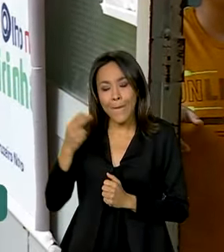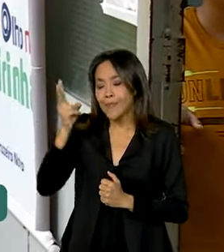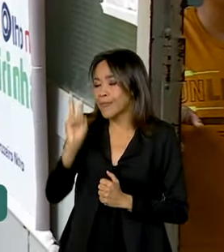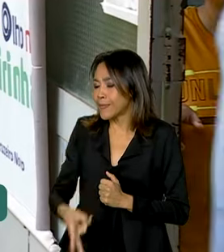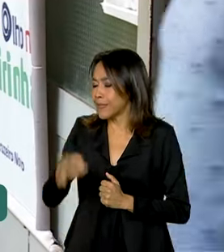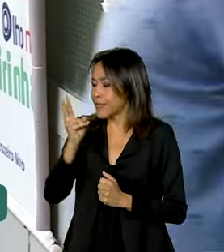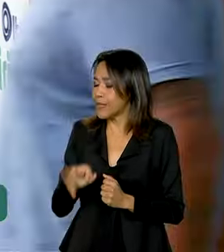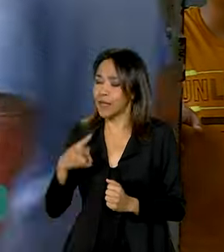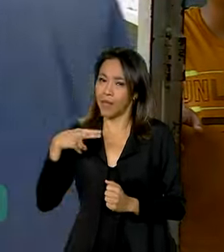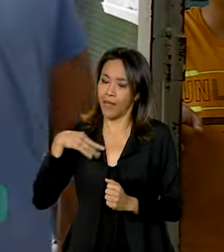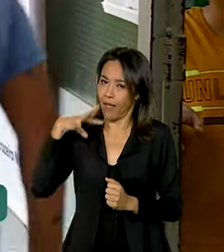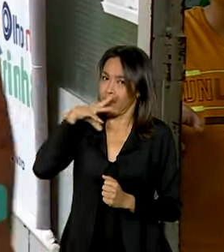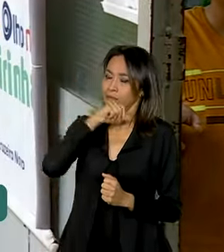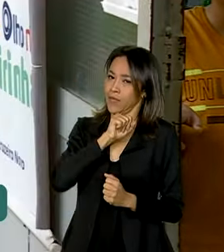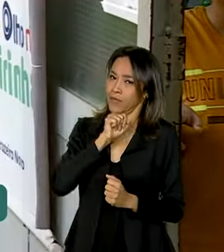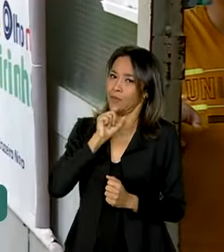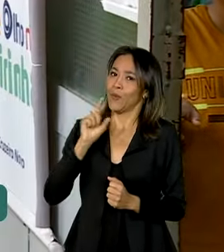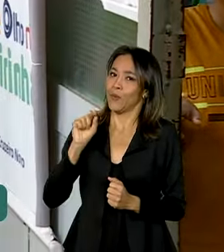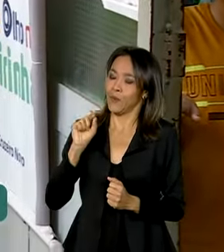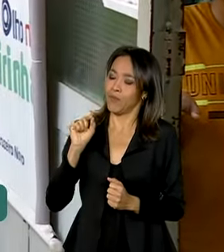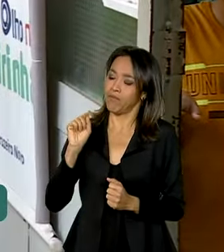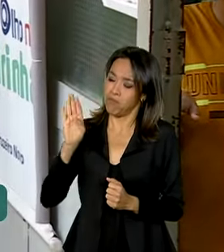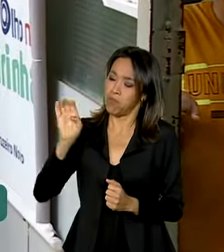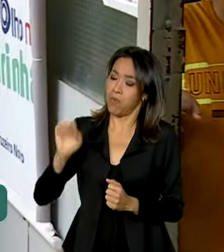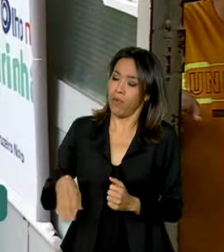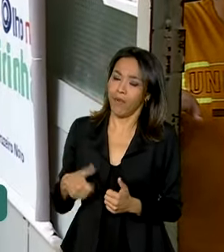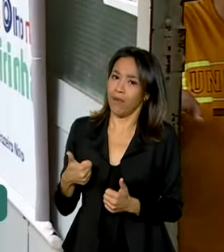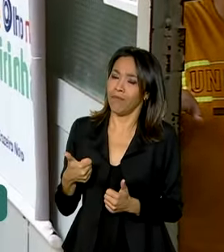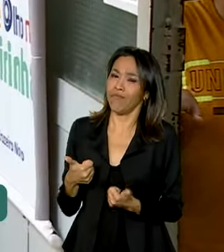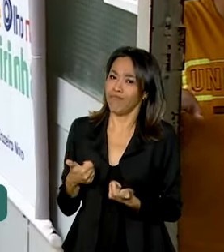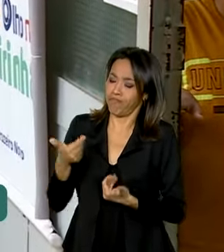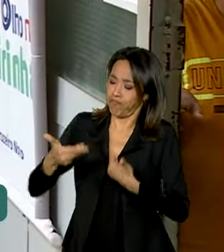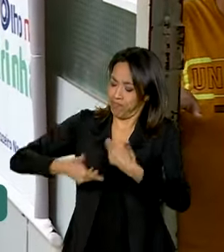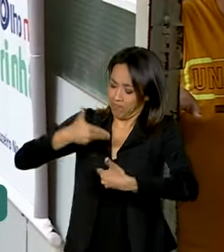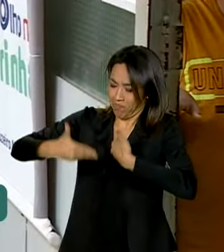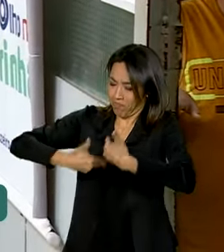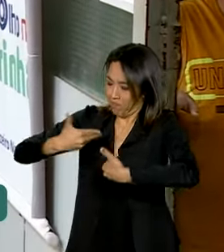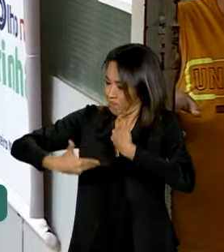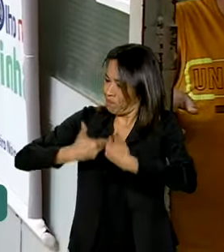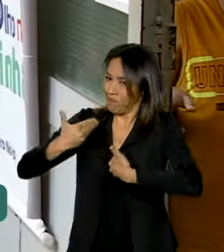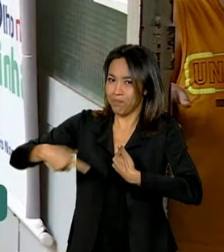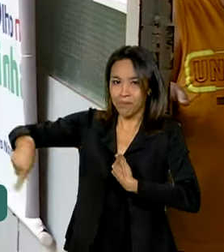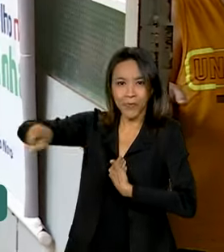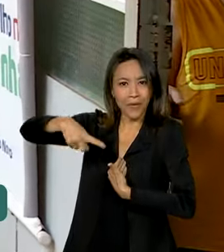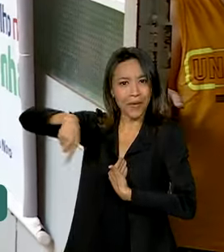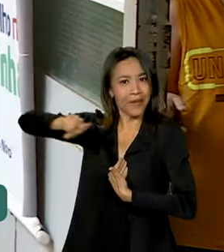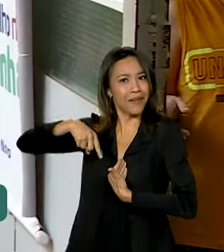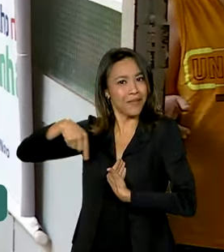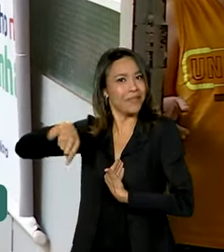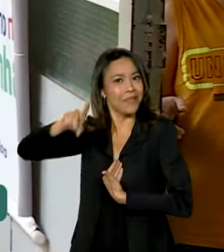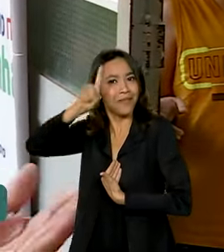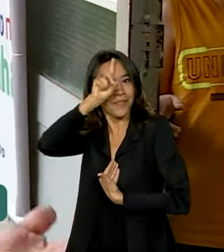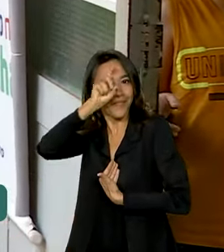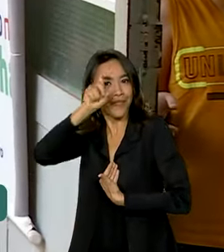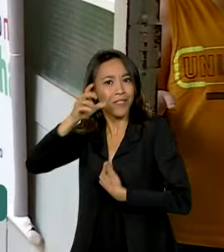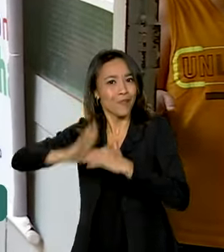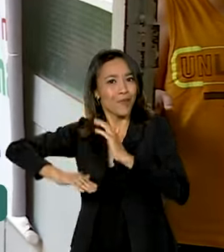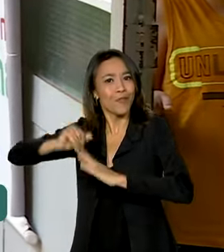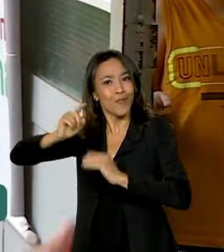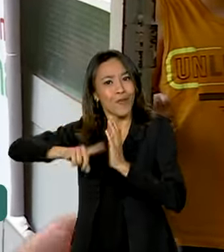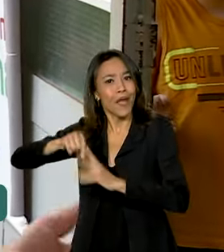sempre achei muito bem recebido por todos, o pessoal da